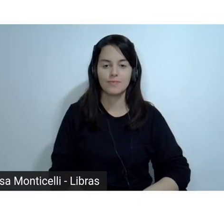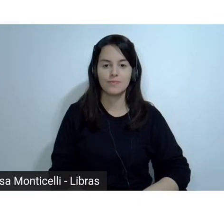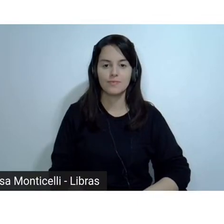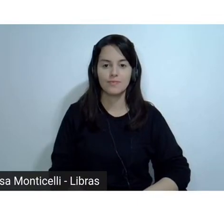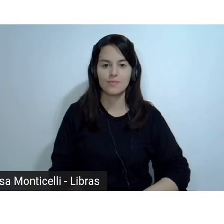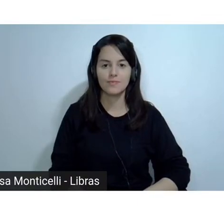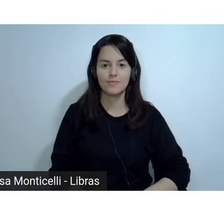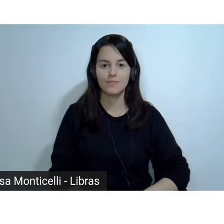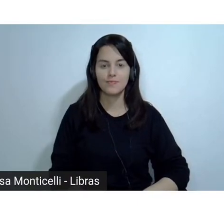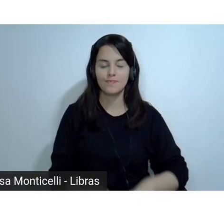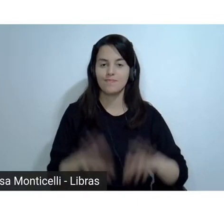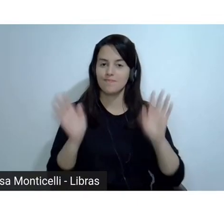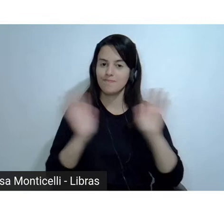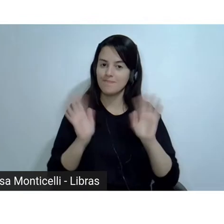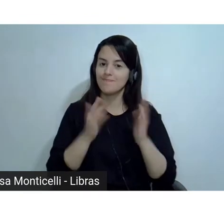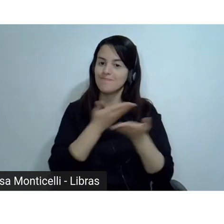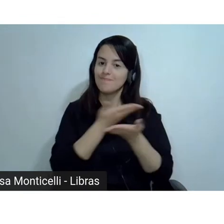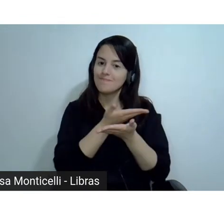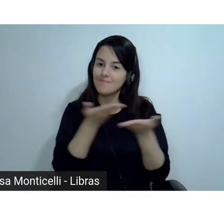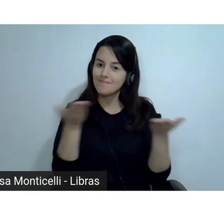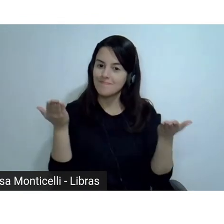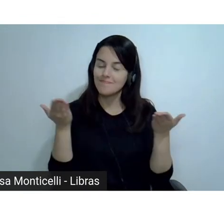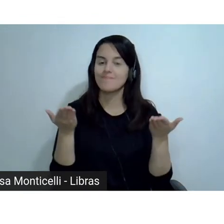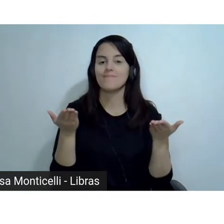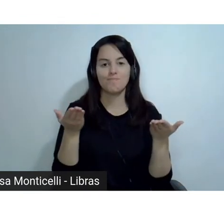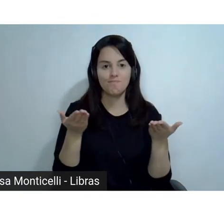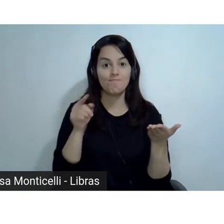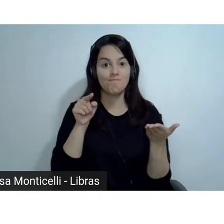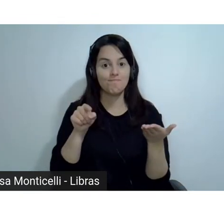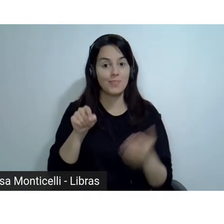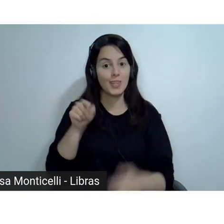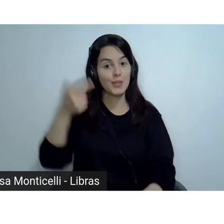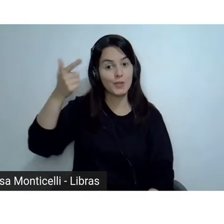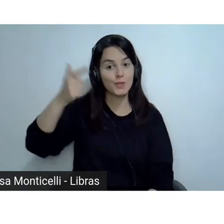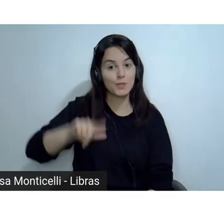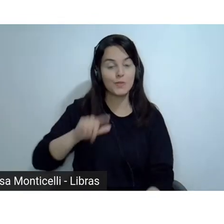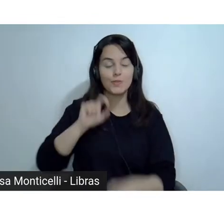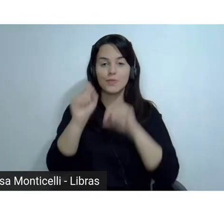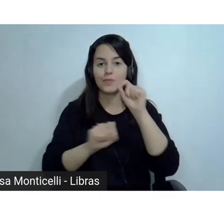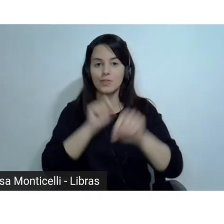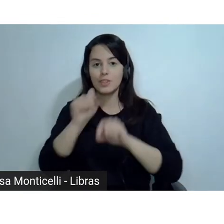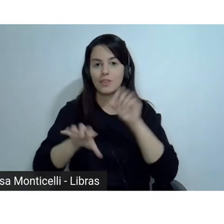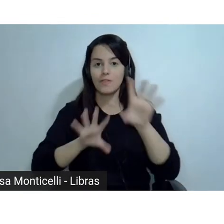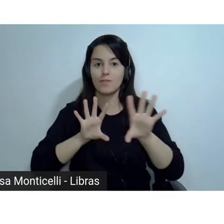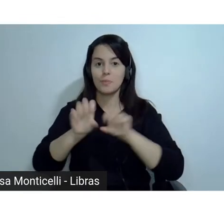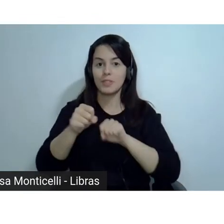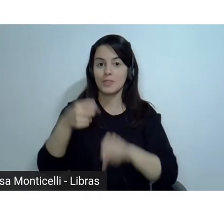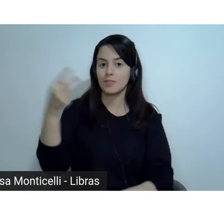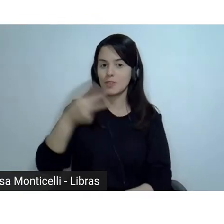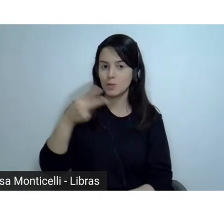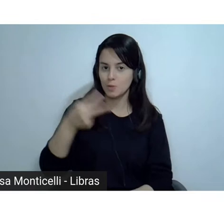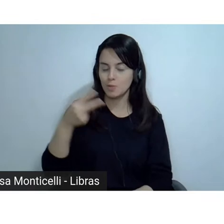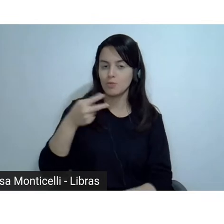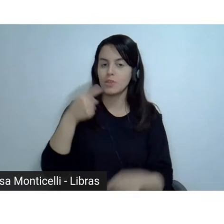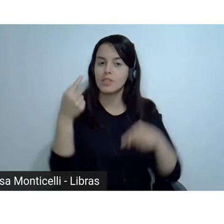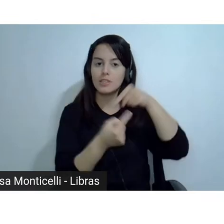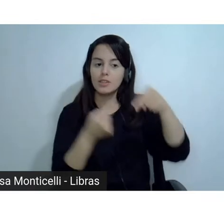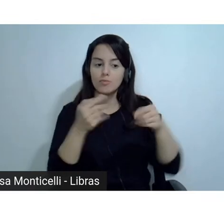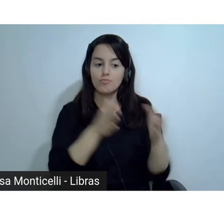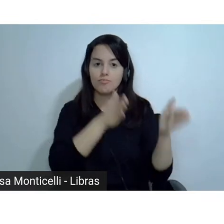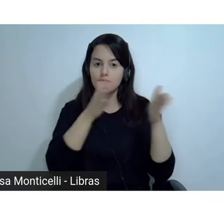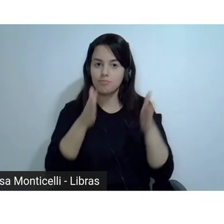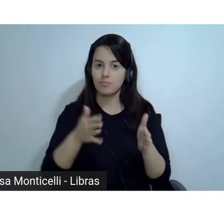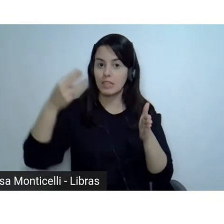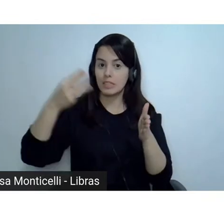Olá, colegas, estamos de volta com a formação 2 do ciclo 3. Hoje um encontro muito